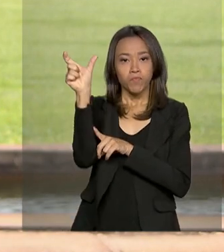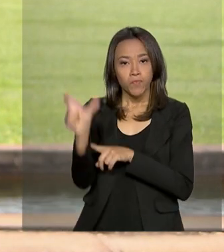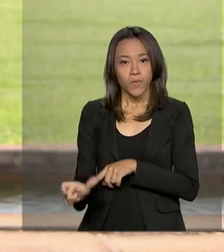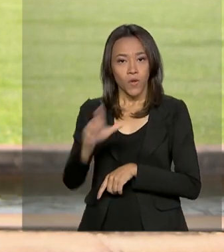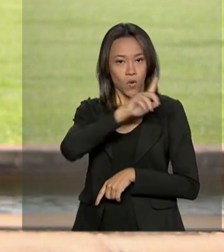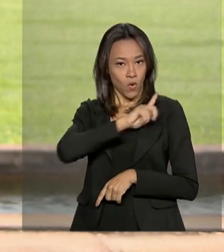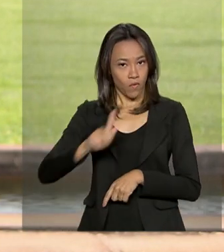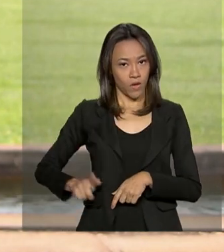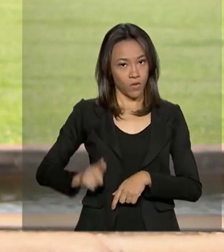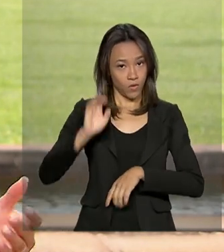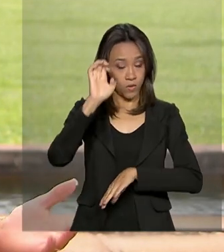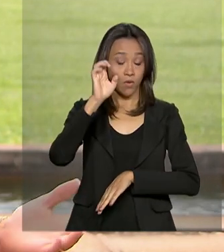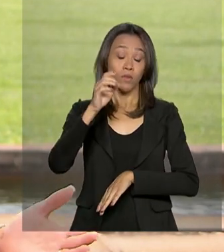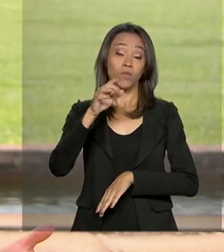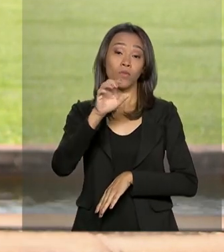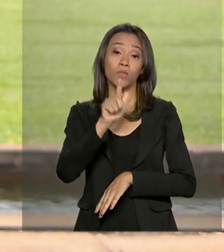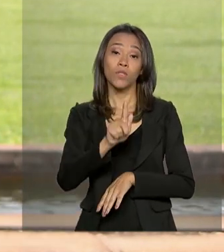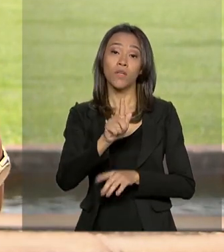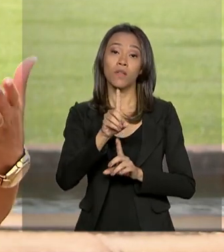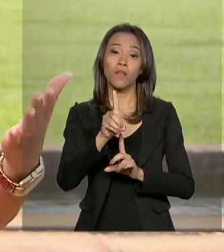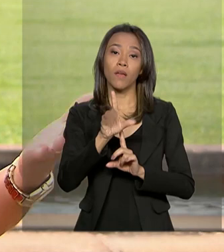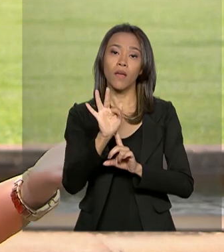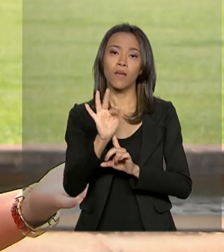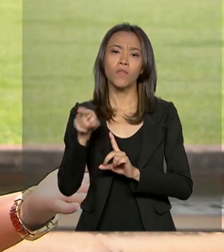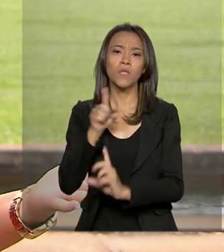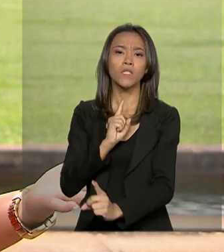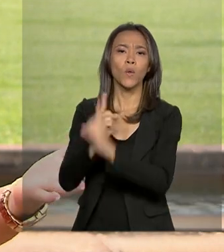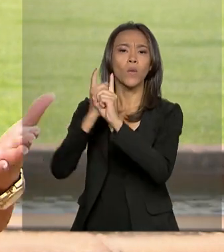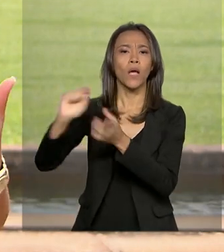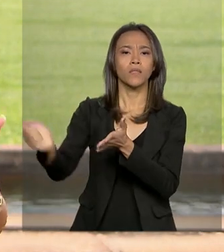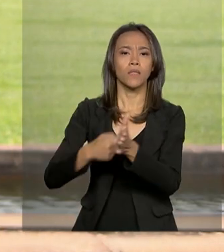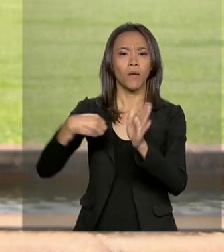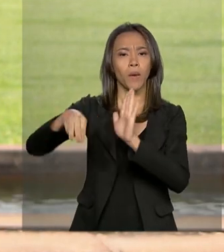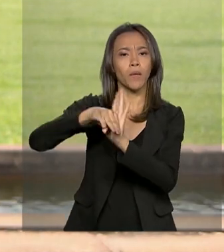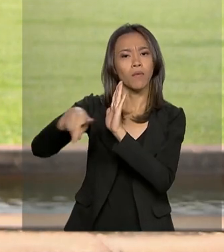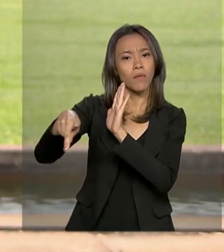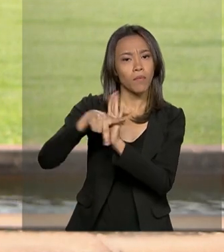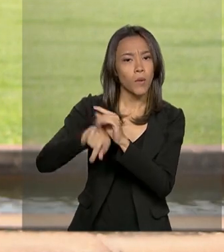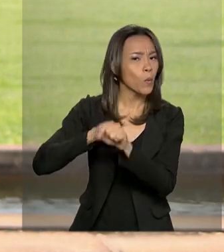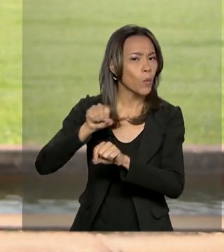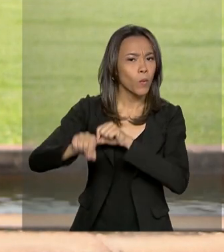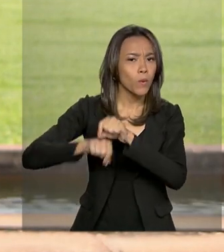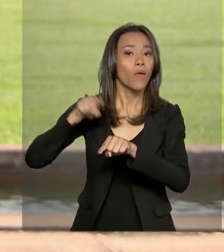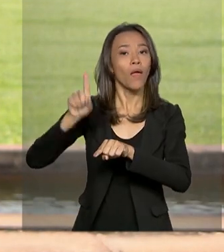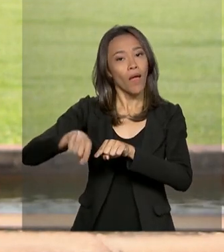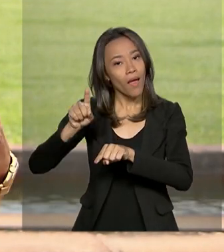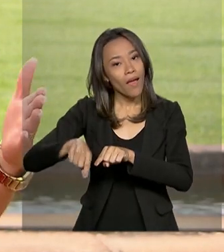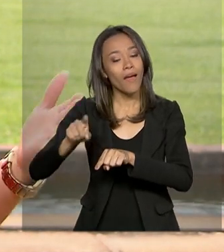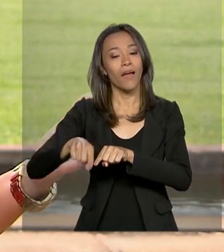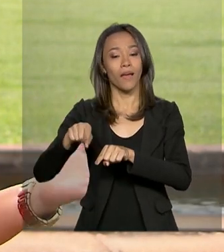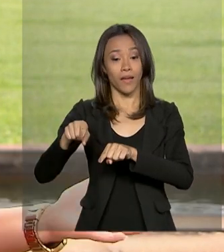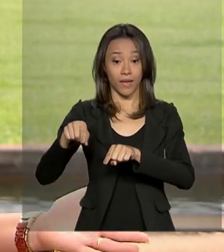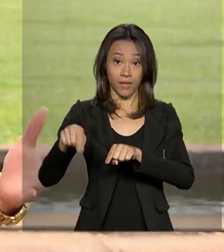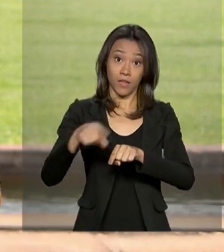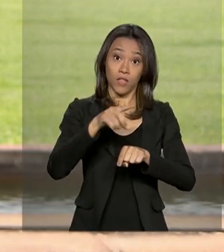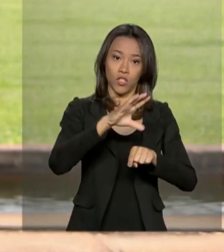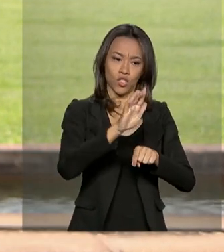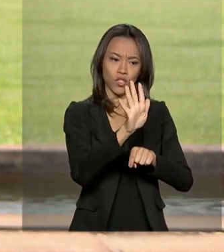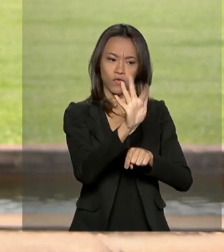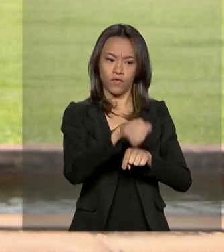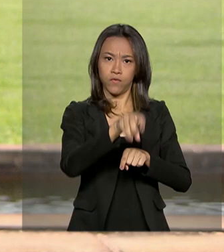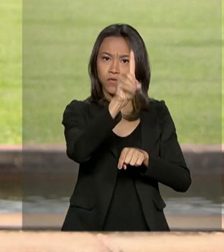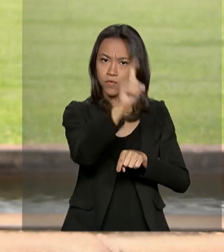Federal, Ibanez Rocha. No encontro, eles assinaram a proposta de emenda à Constituição, que permite a transferência do Fundo Constitucional,